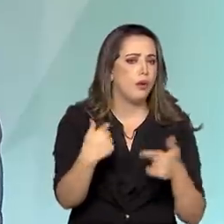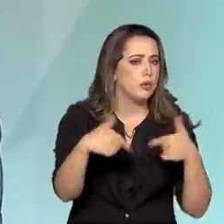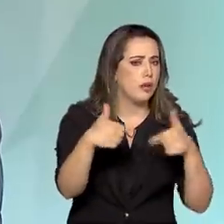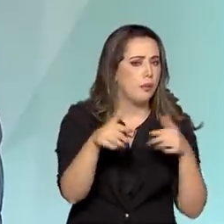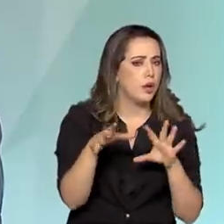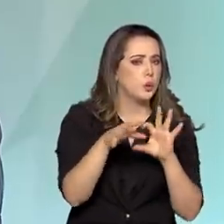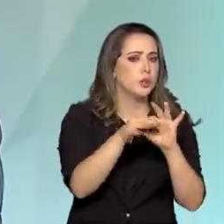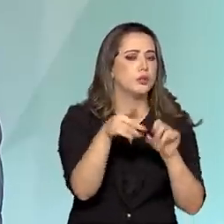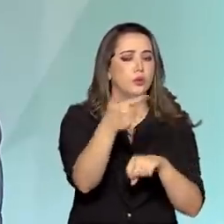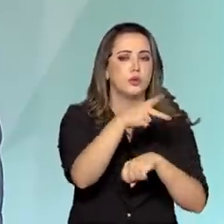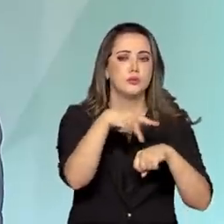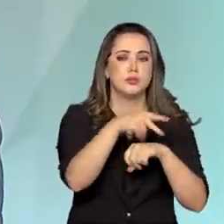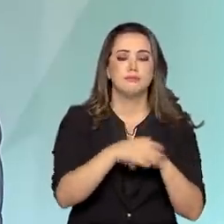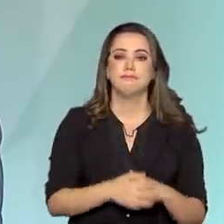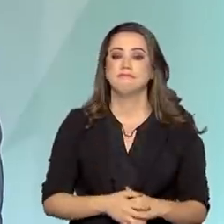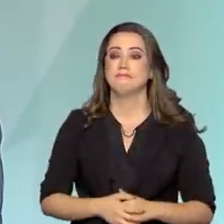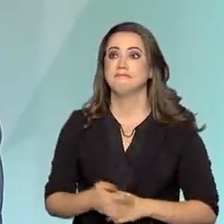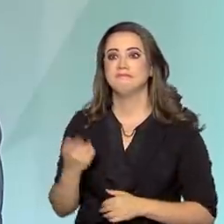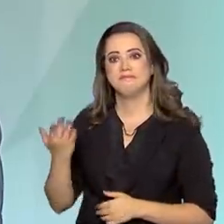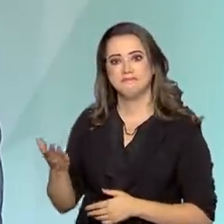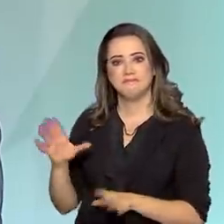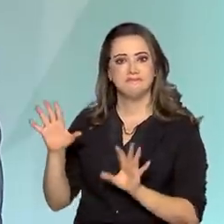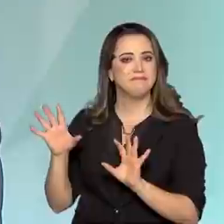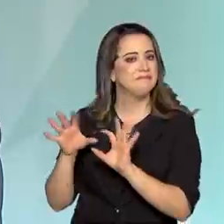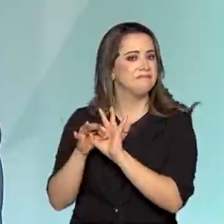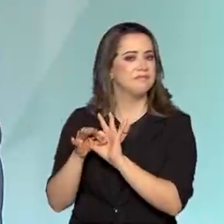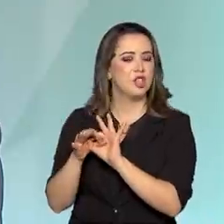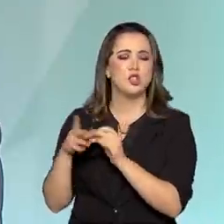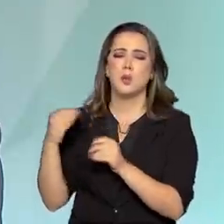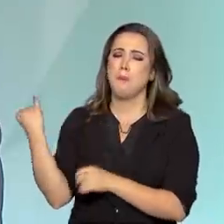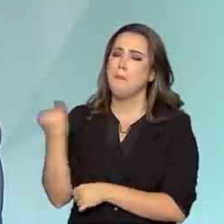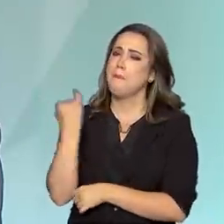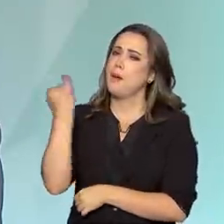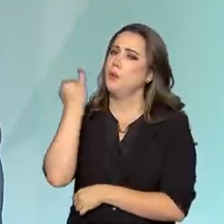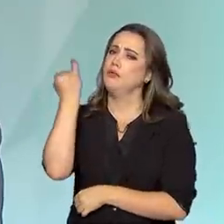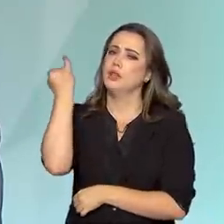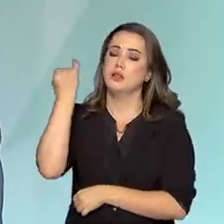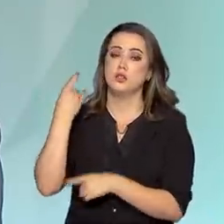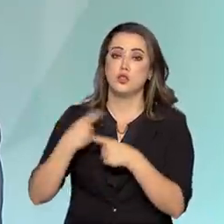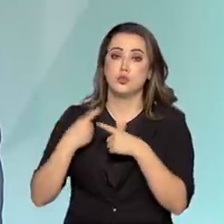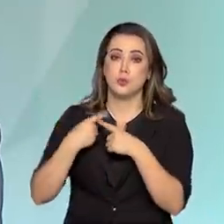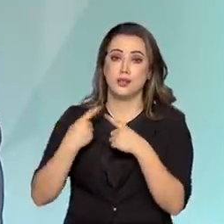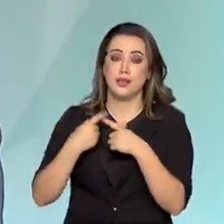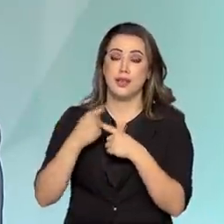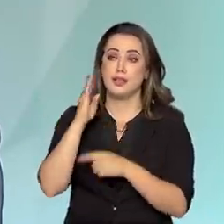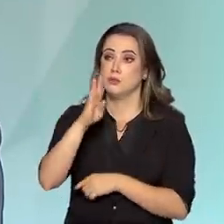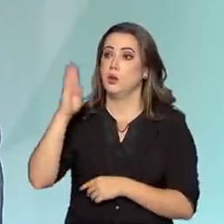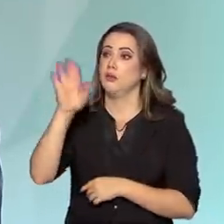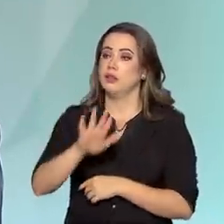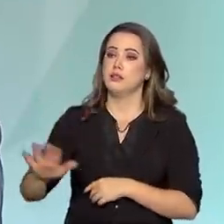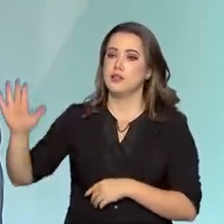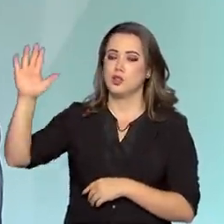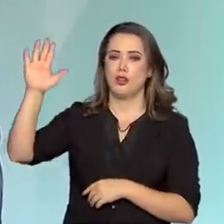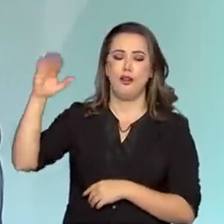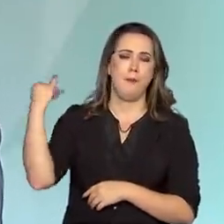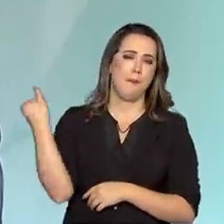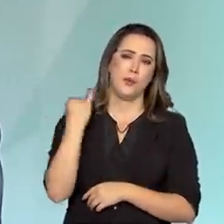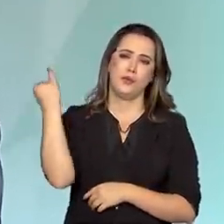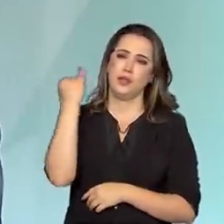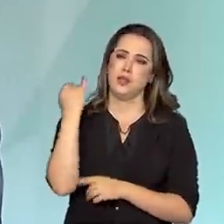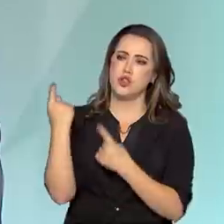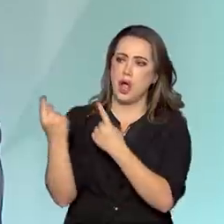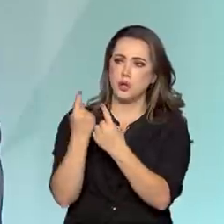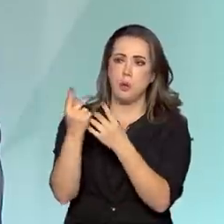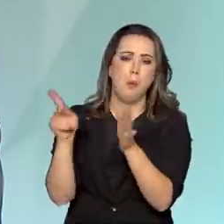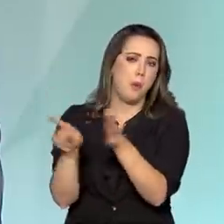Sim, essa parceria é extraordinária. Ela é necessária porque as bibliotecas nacionais têm a mesma missão, cada uma em seu país,